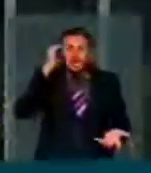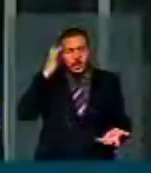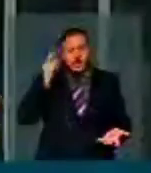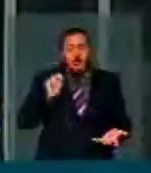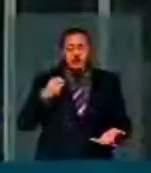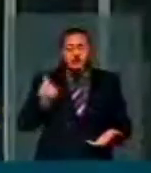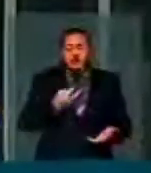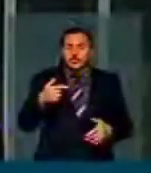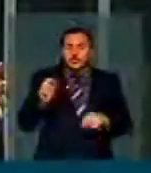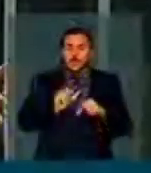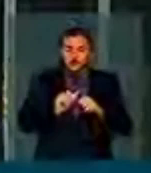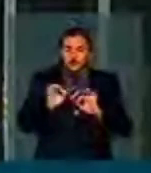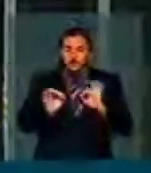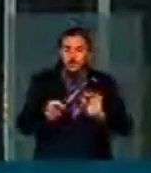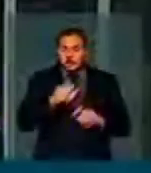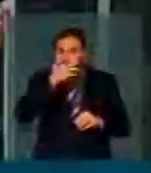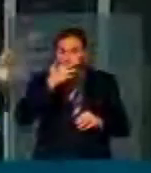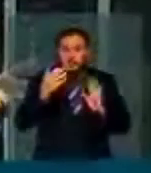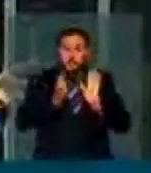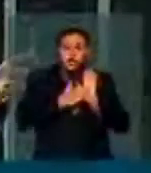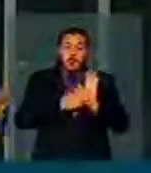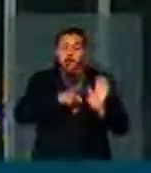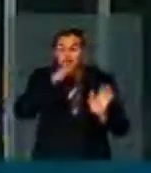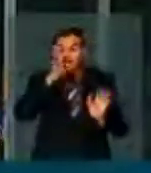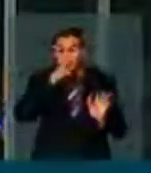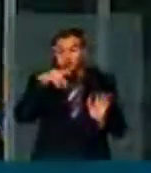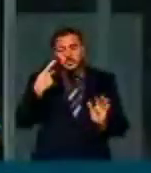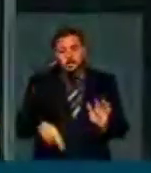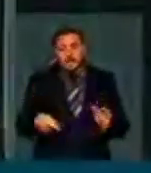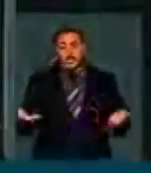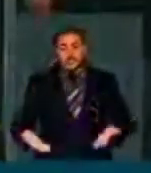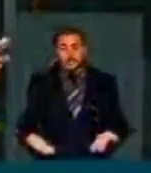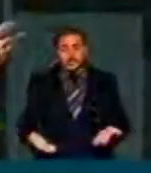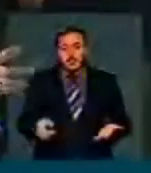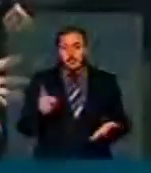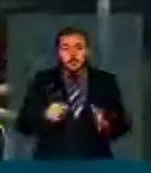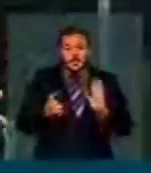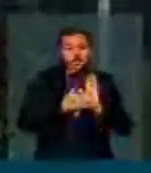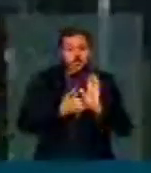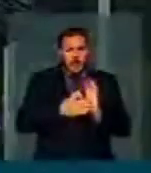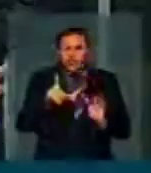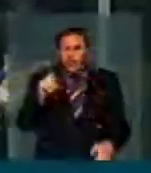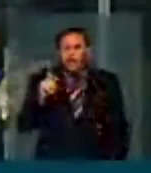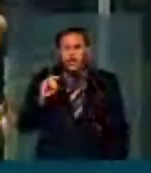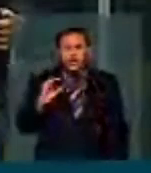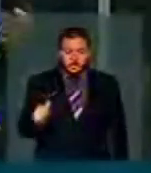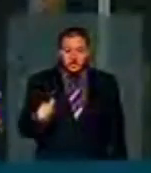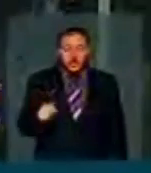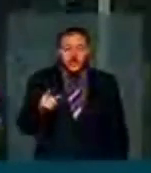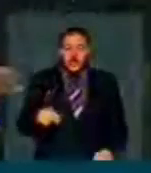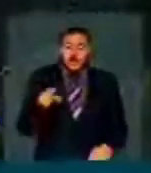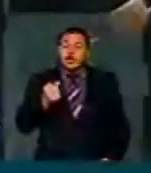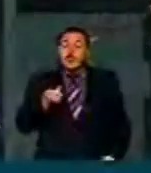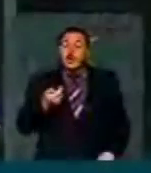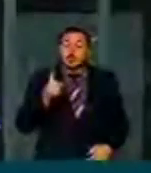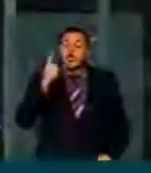que nós estamos fazendo uma proposta absurda aqui nesse momento. Uma proposta extremamente ilógica. Cerca de um